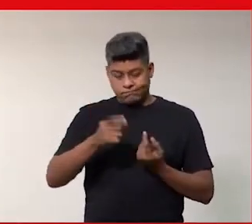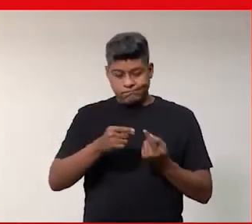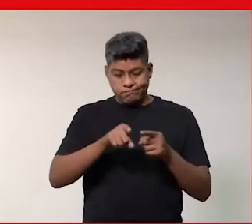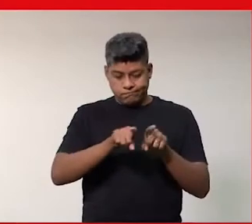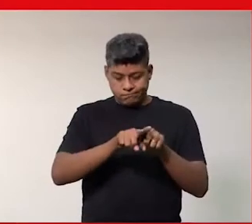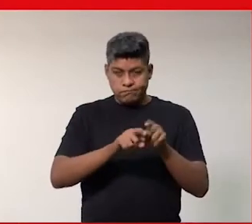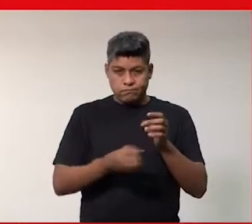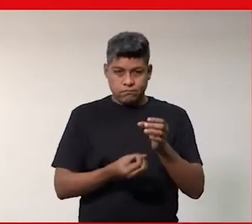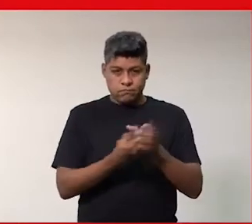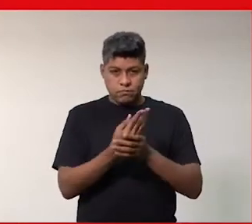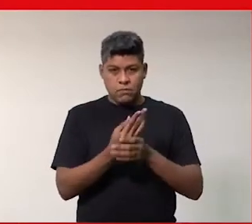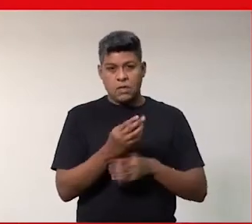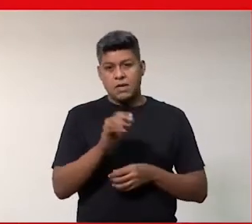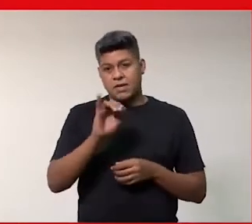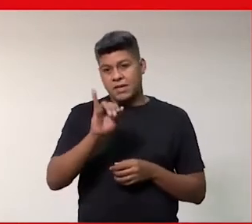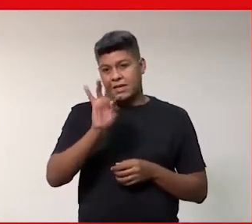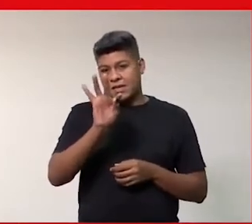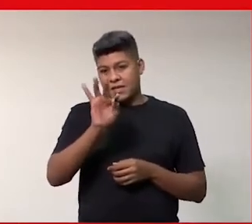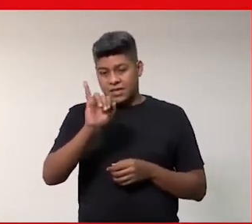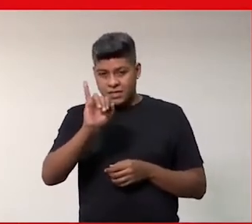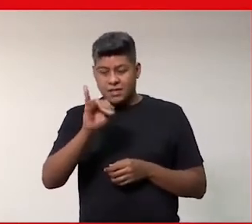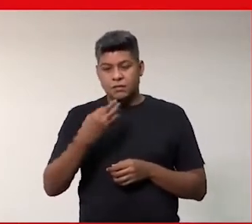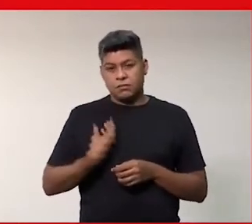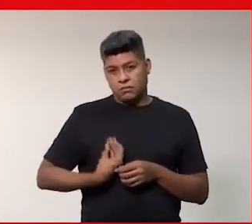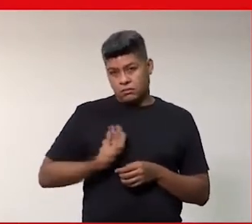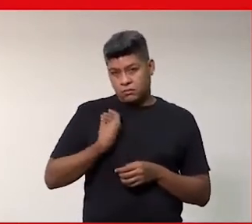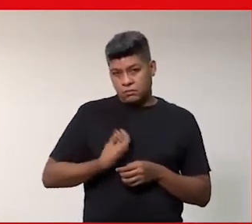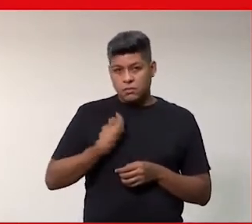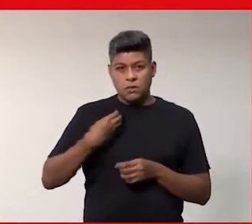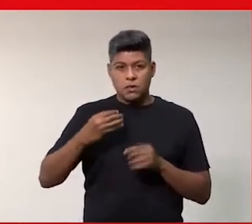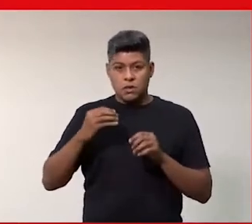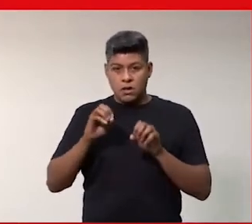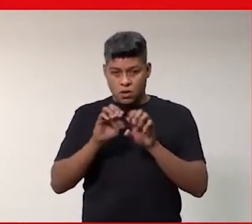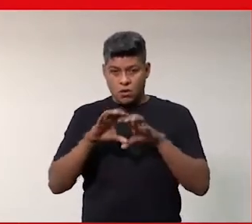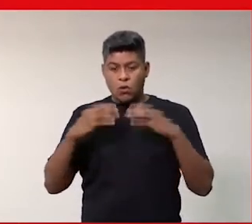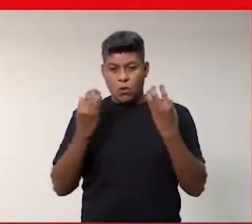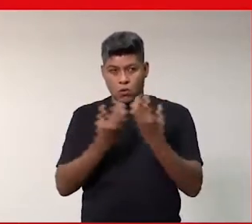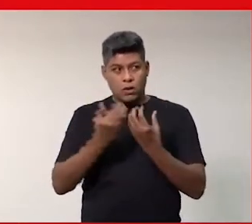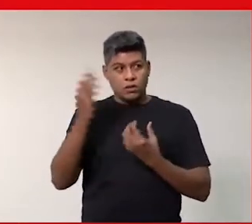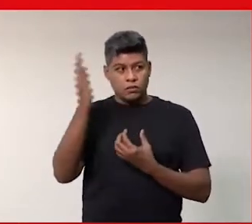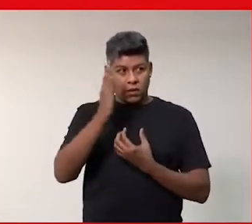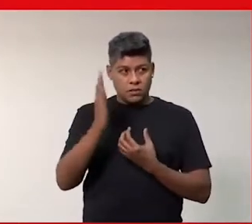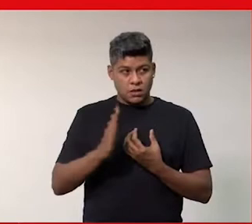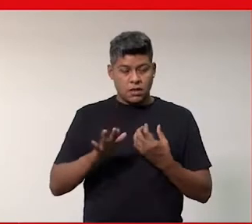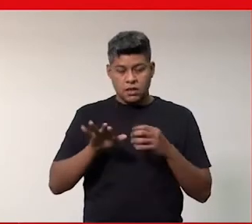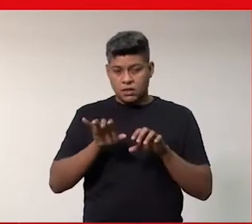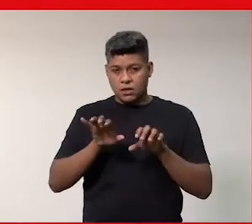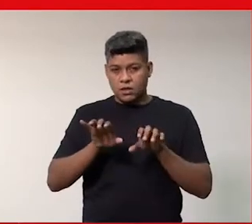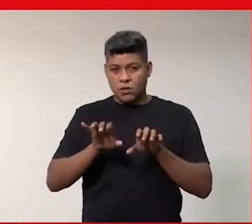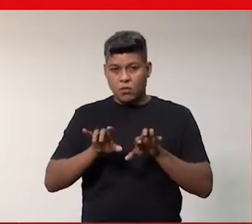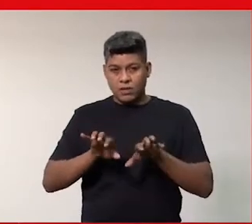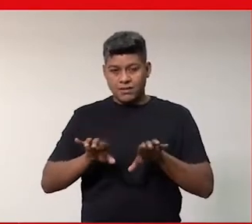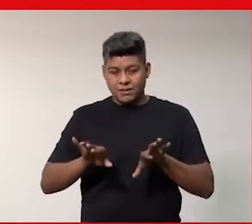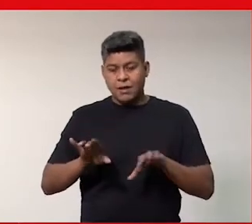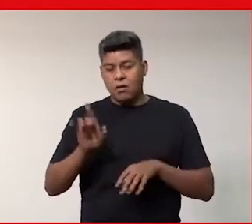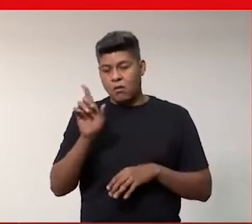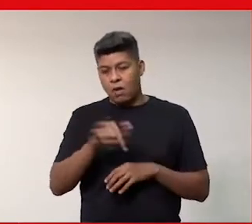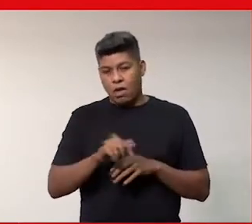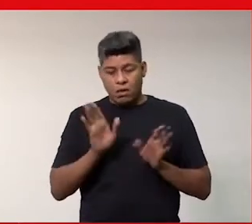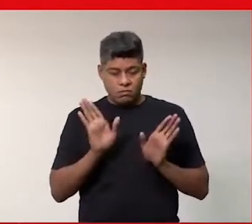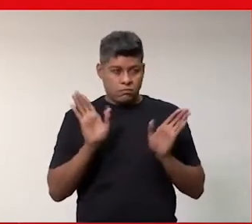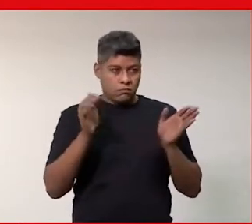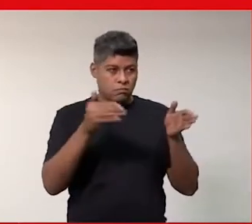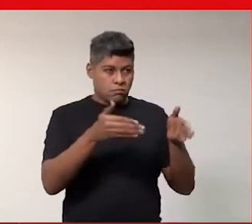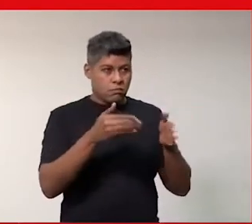é fundadora do IT, né, o evento que a gente tem no Congresso da Sociedade Brasileira de Computação, né, voltado aí para